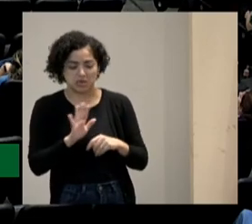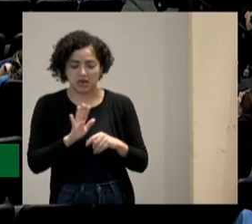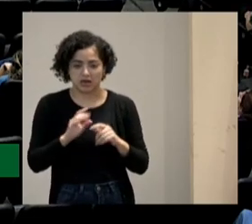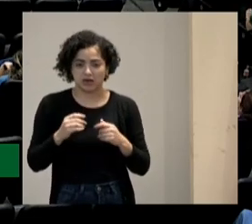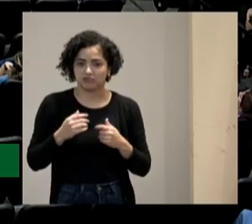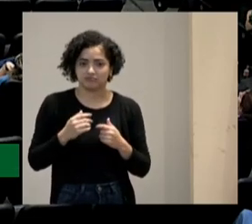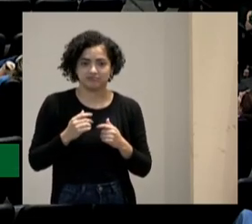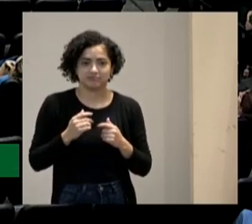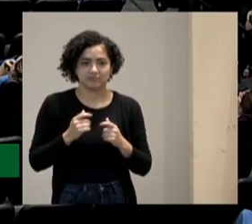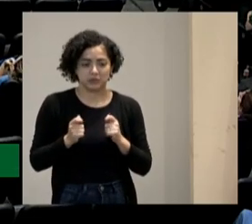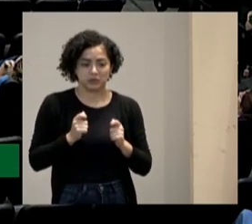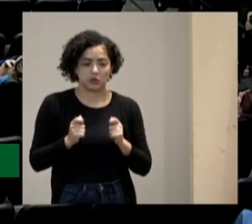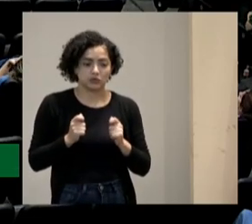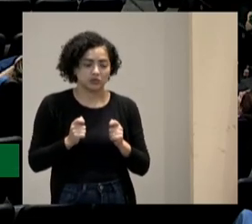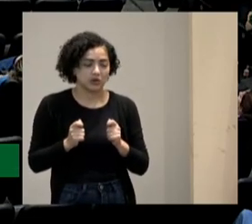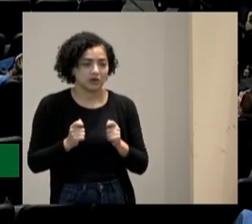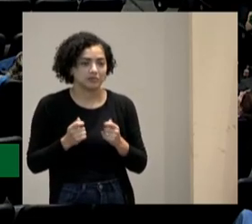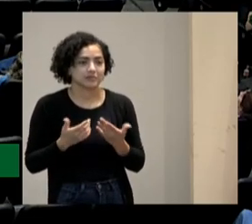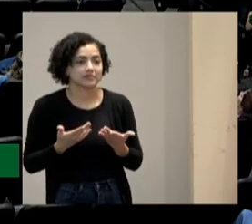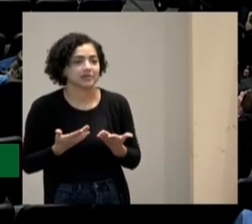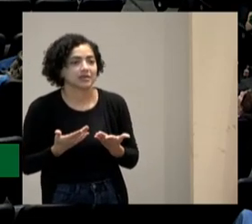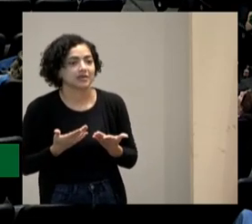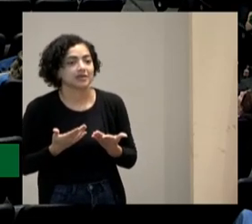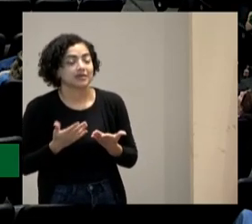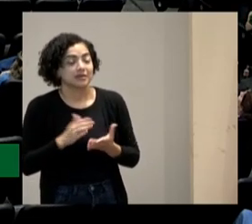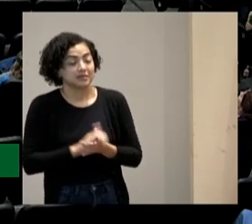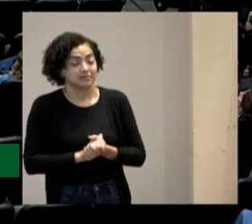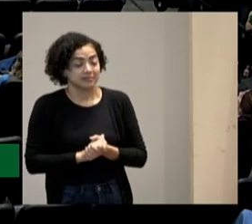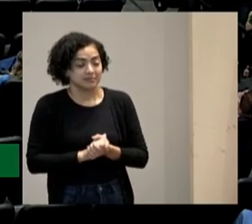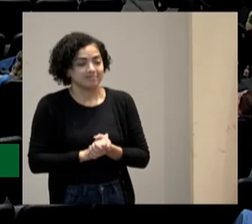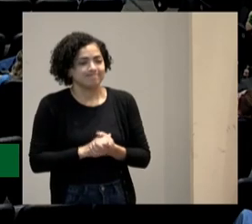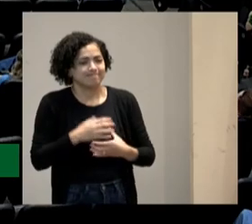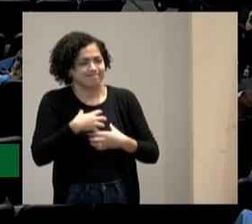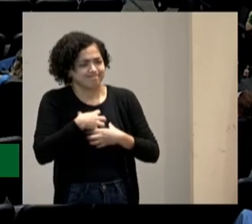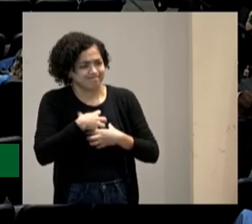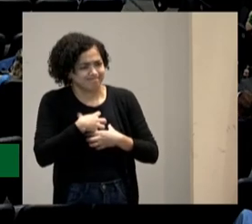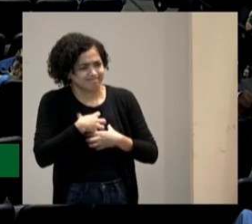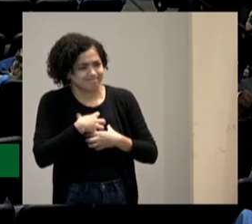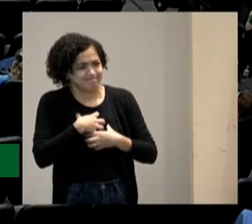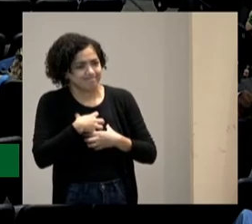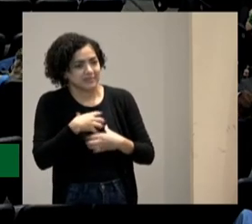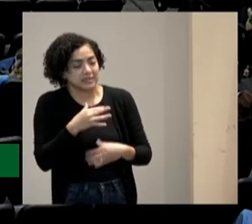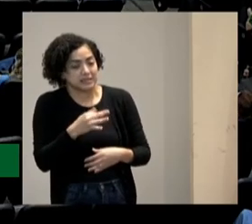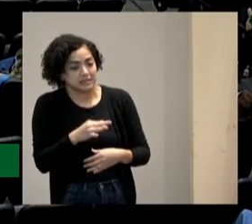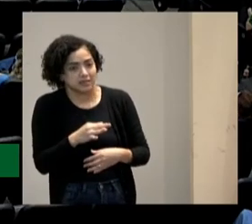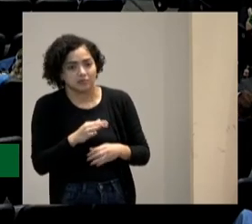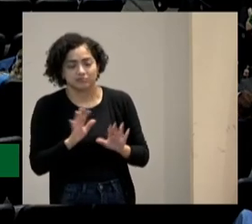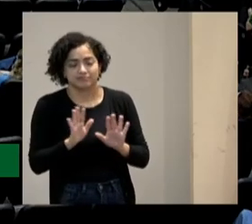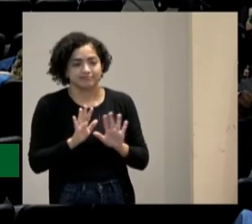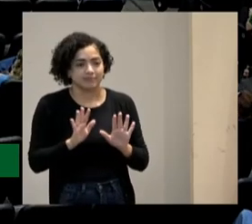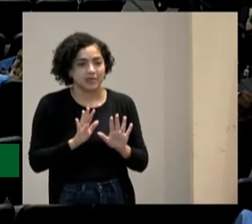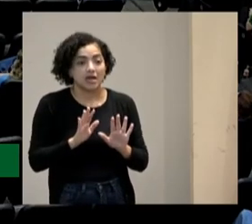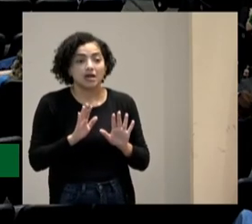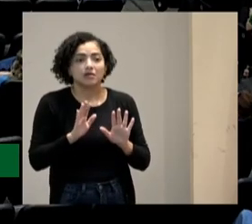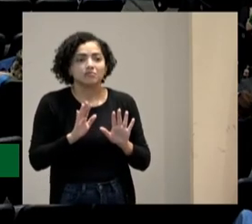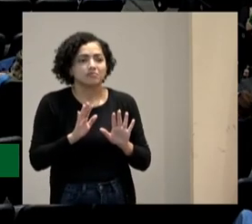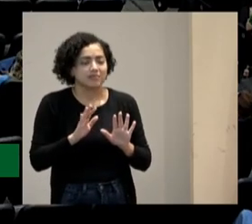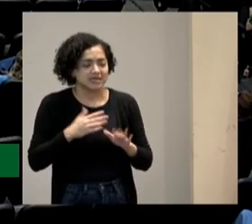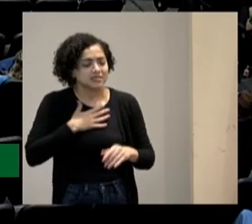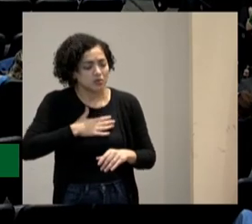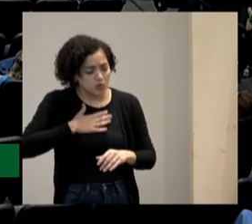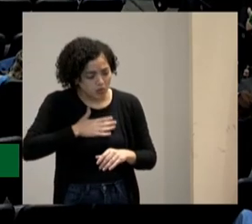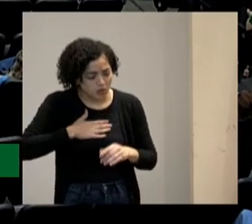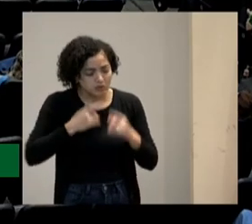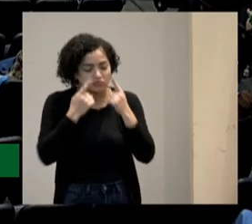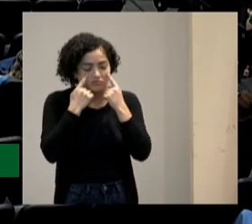fica a lagriminha não a lagrima já conta e eu fico ali ai dói aqui sabe e eu não vai mas eu adoro chorar